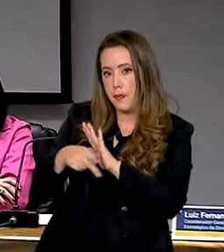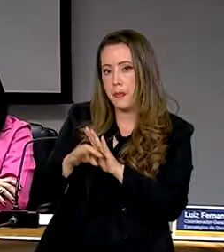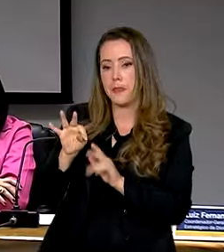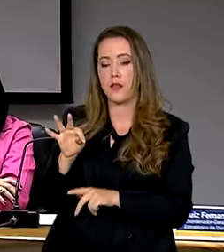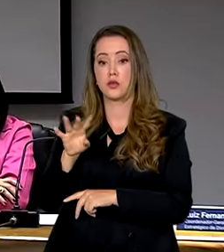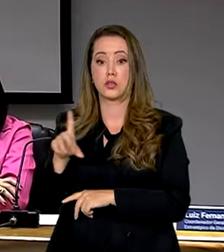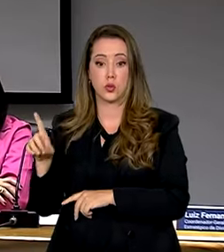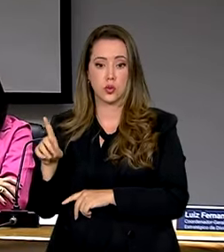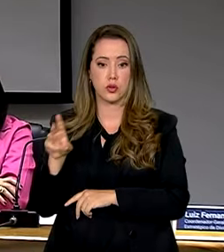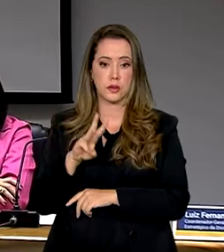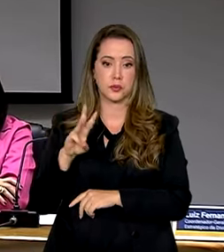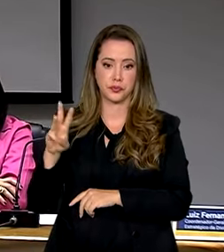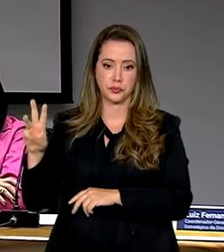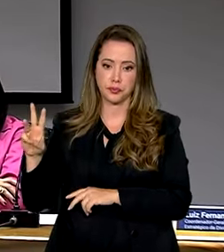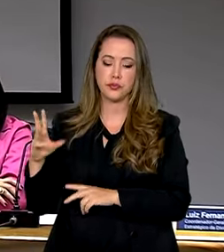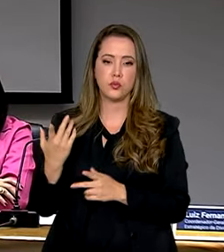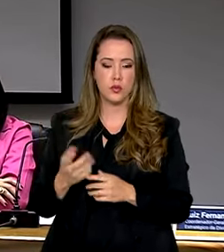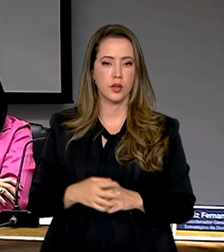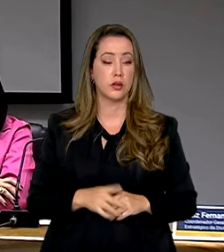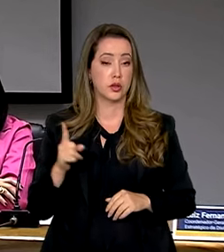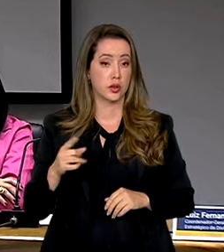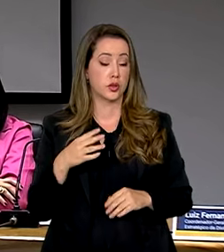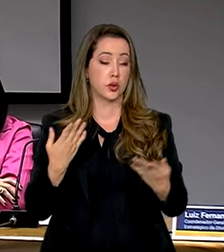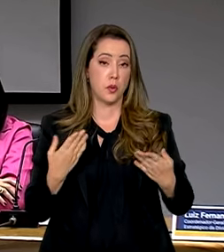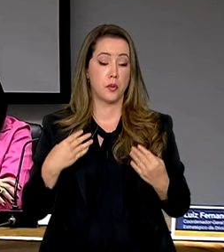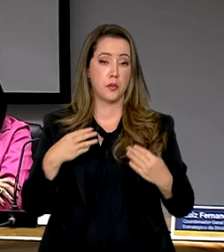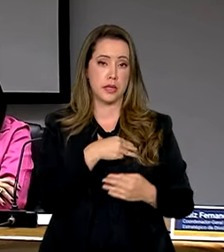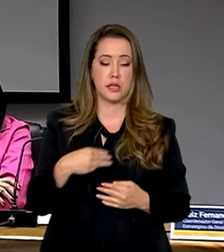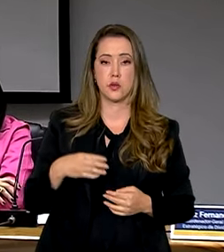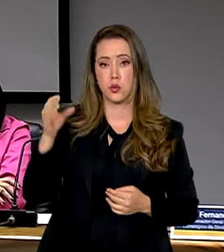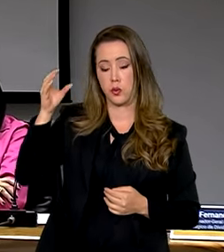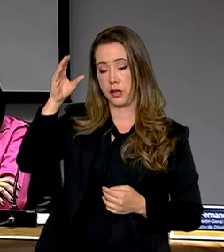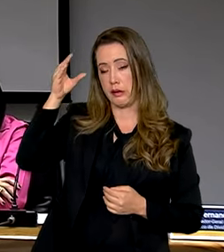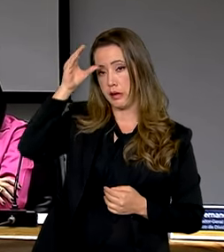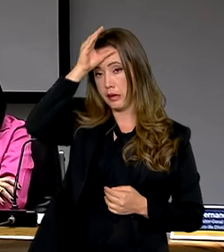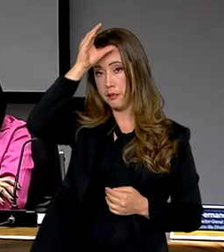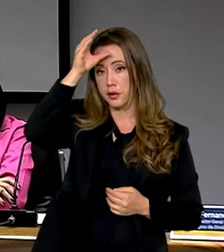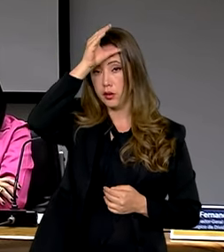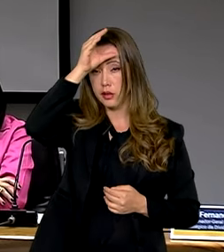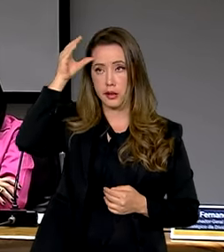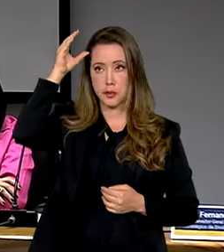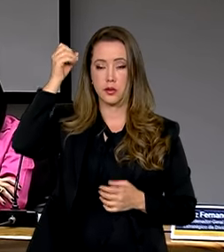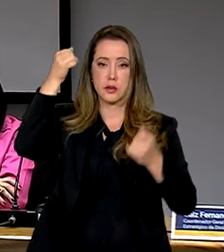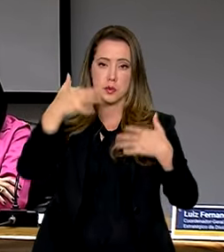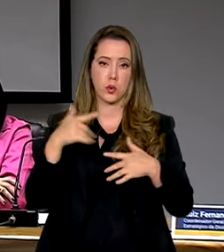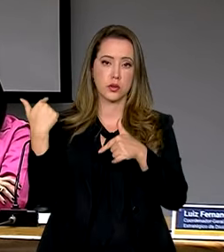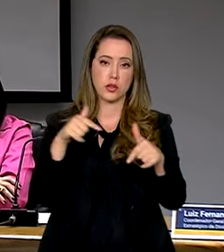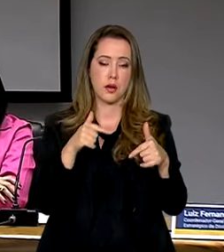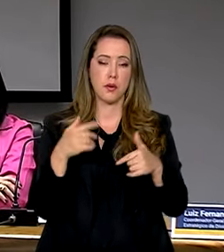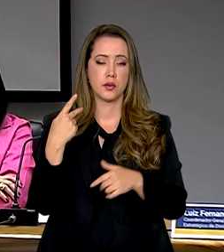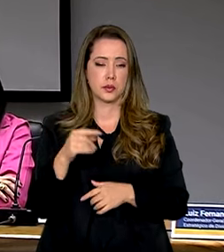Durante o lançamento, o ministro Camilo Santana falou sobre a importância da iniciativa para a educação no Brasil.